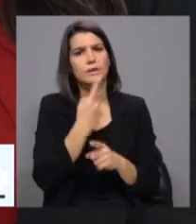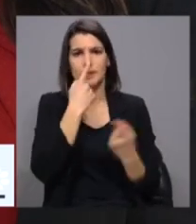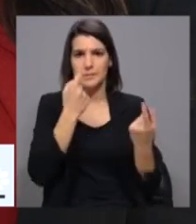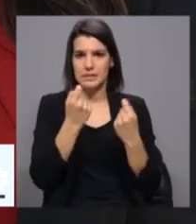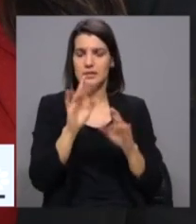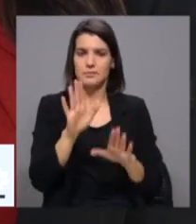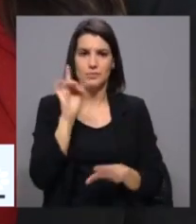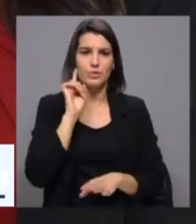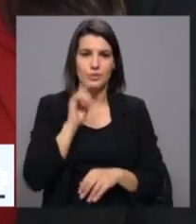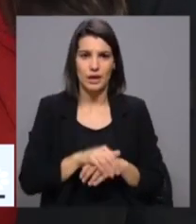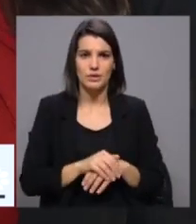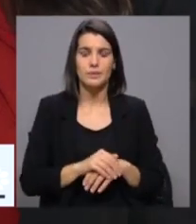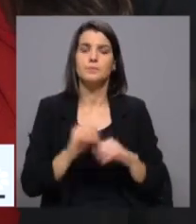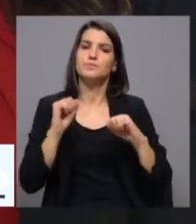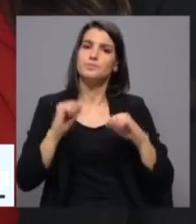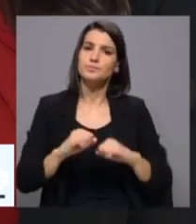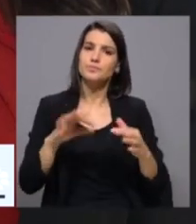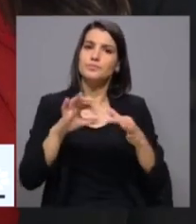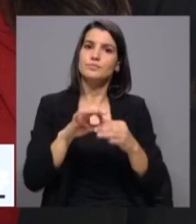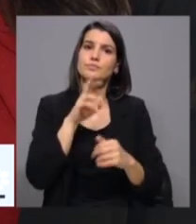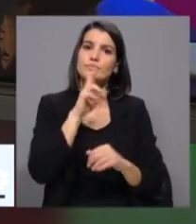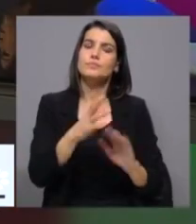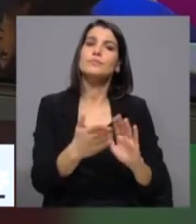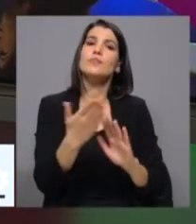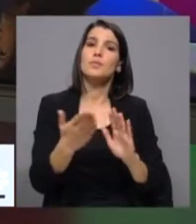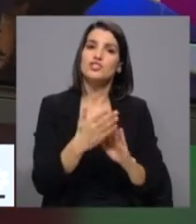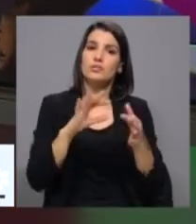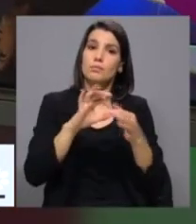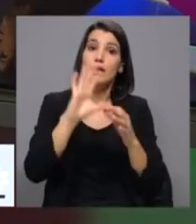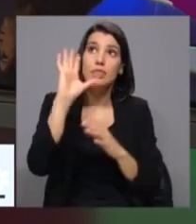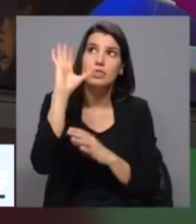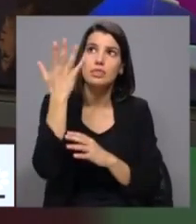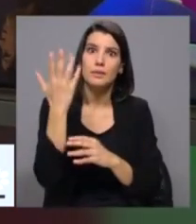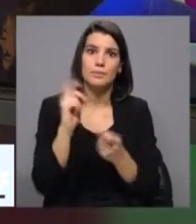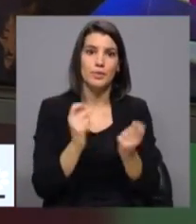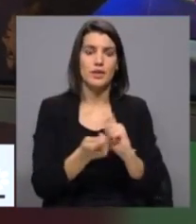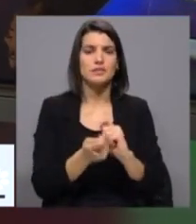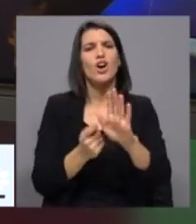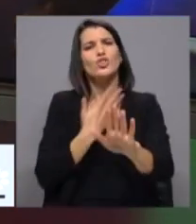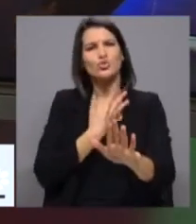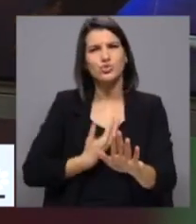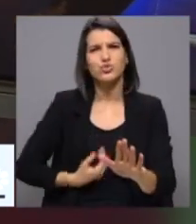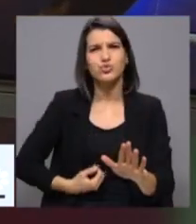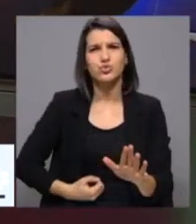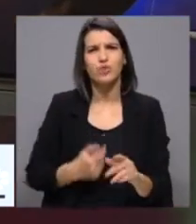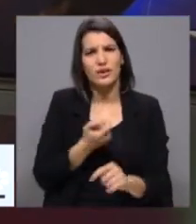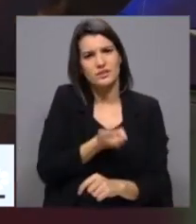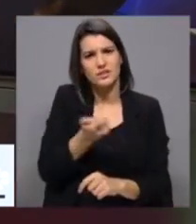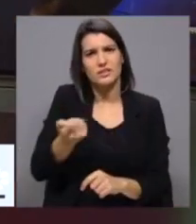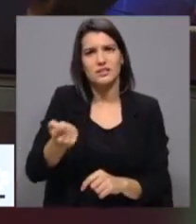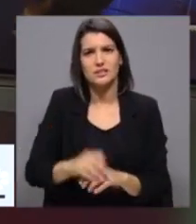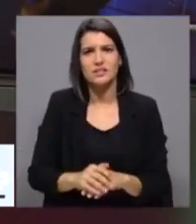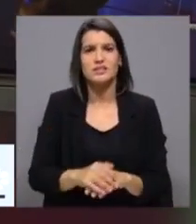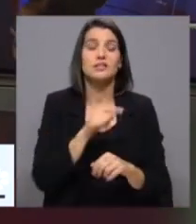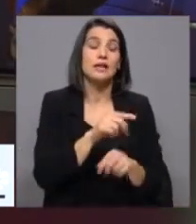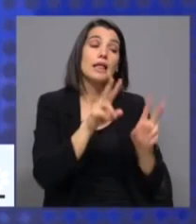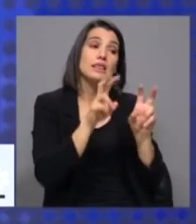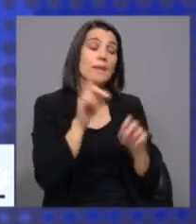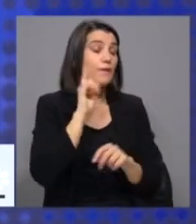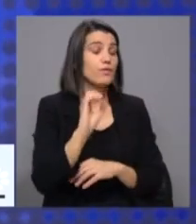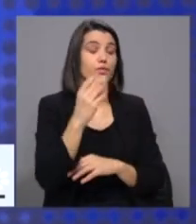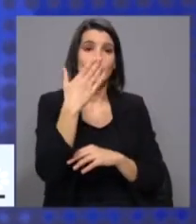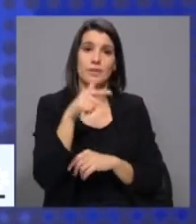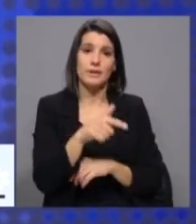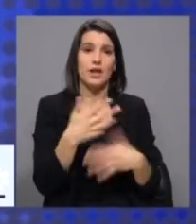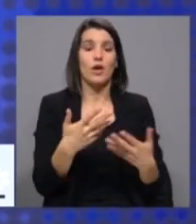importante, que é a convergência da resposta à emergência climática. Já lá vamos, até primos por partes. E eu acho que este é um dos temas fundamentais dos lá vamos